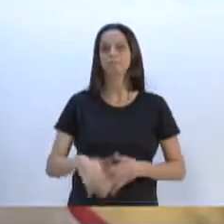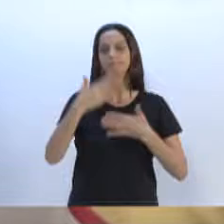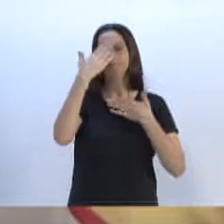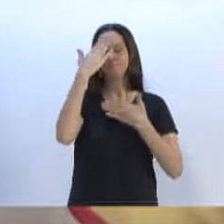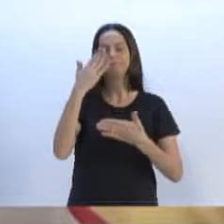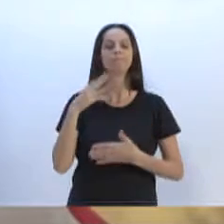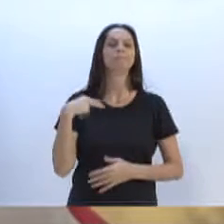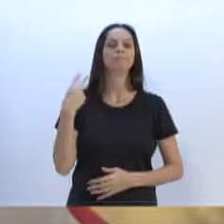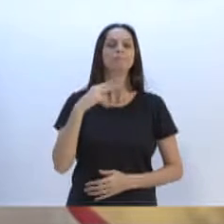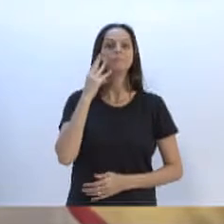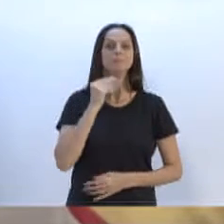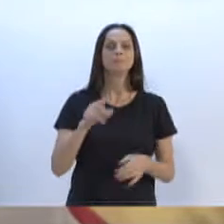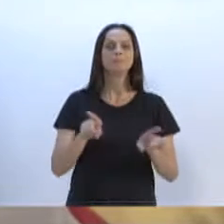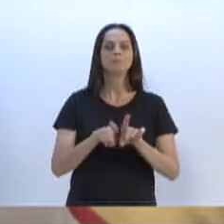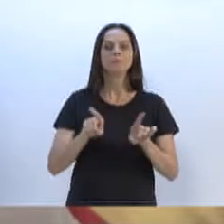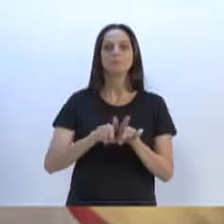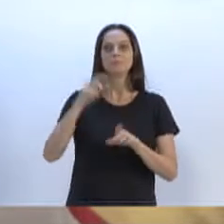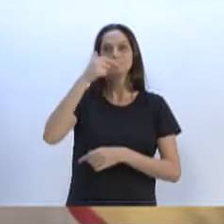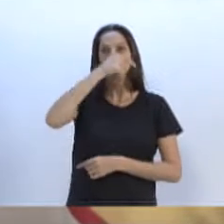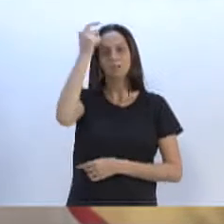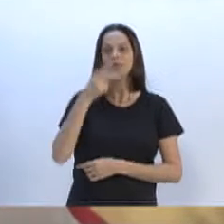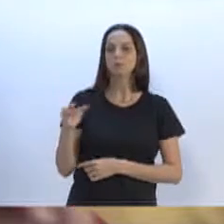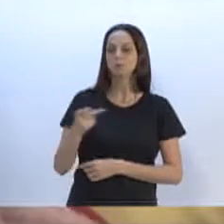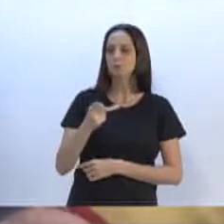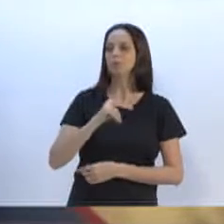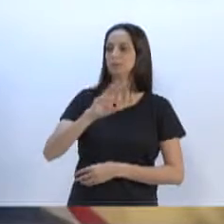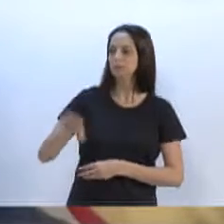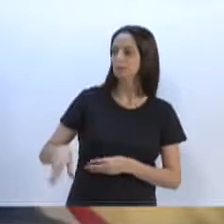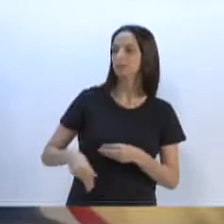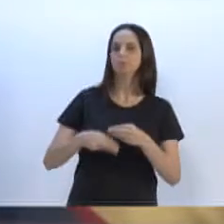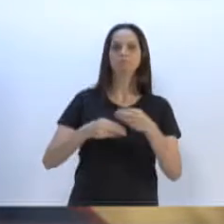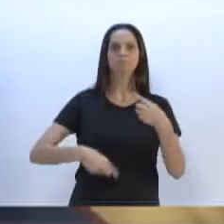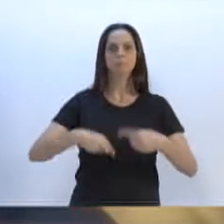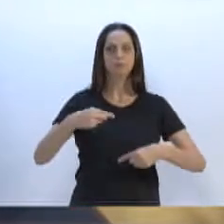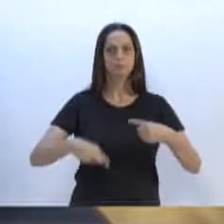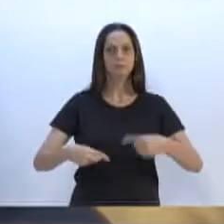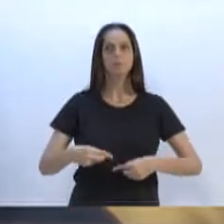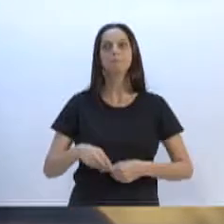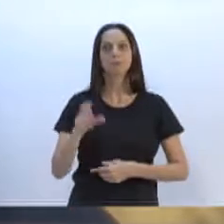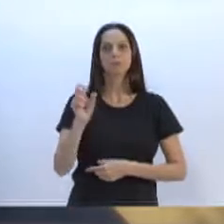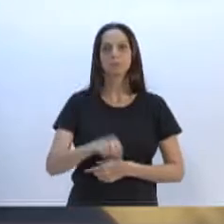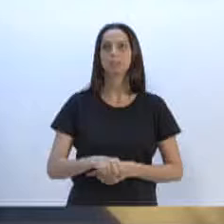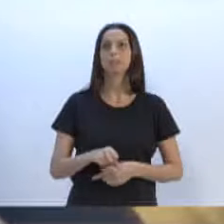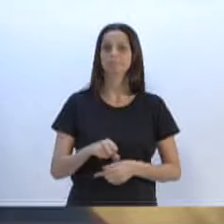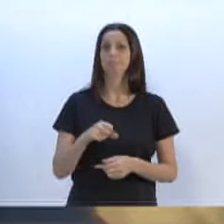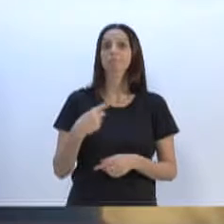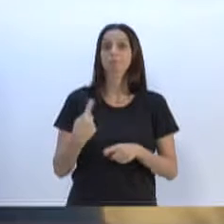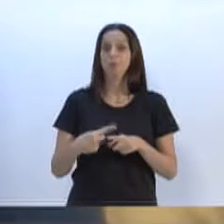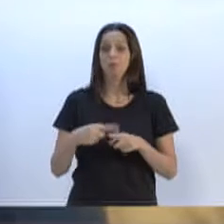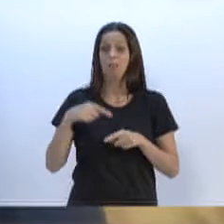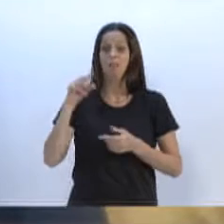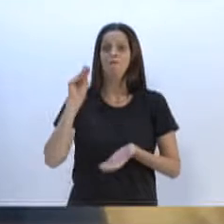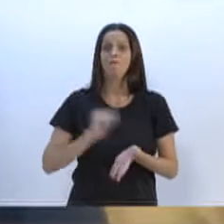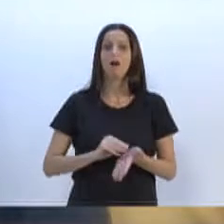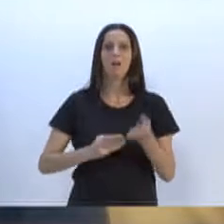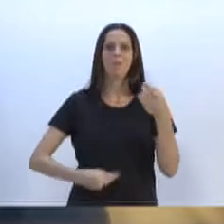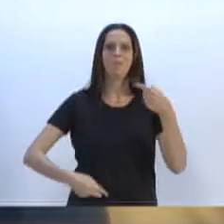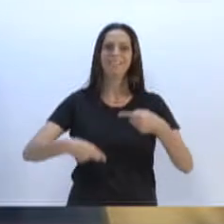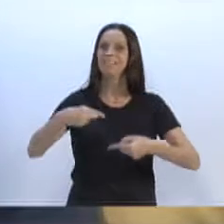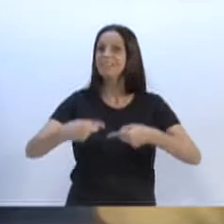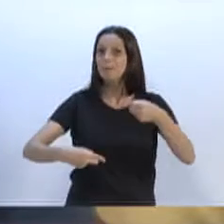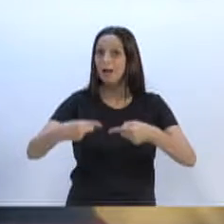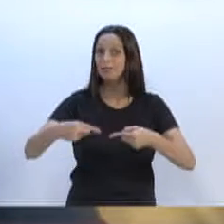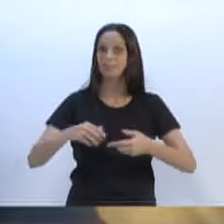vereador Adriano. Requece, evidentemente, o debate, que eu acho que falta muito nessa casa. Nós devemos